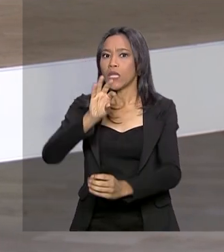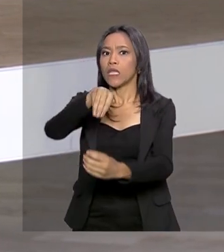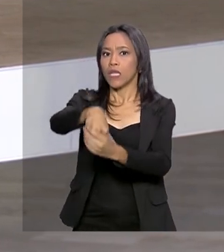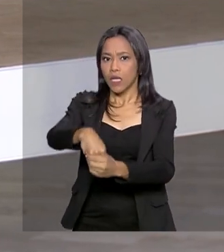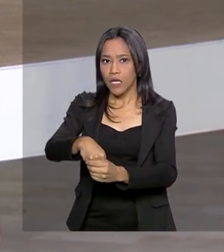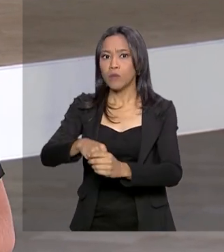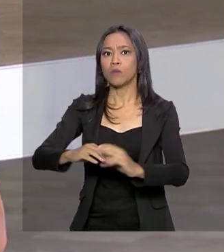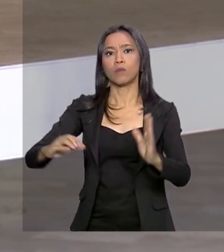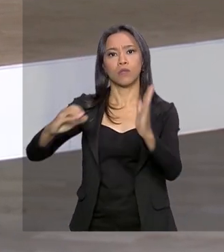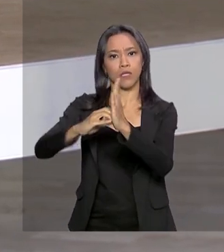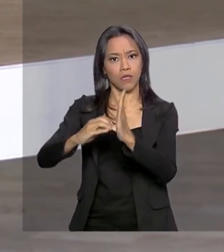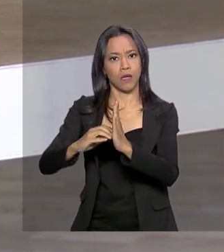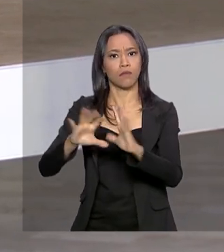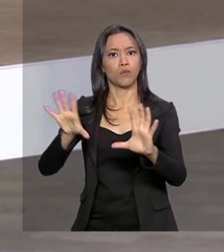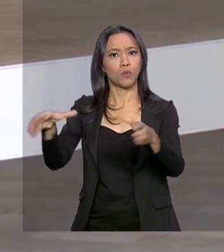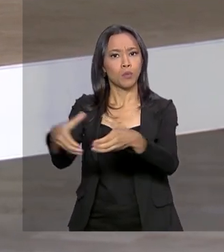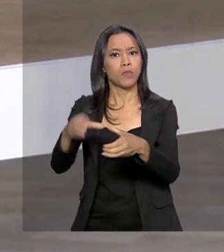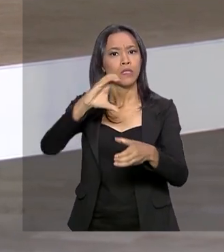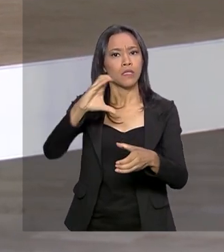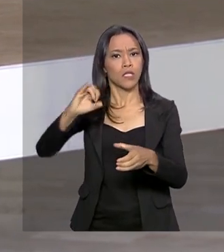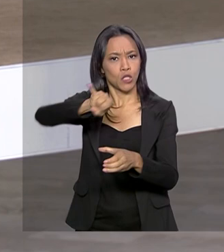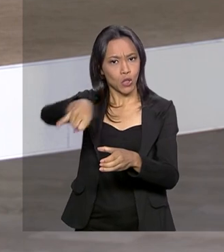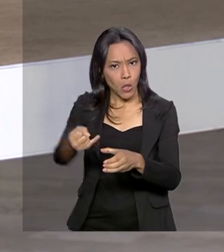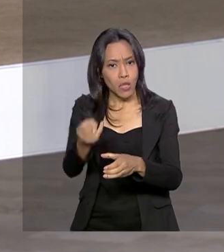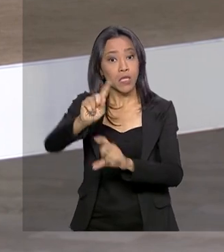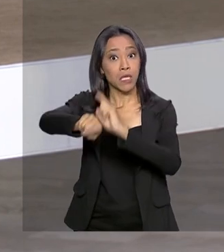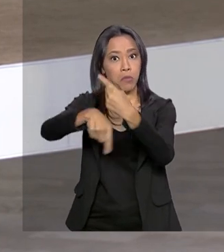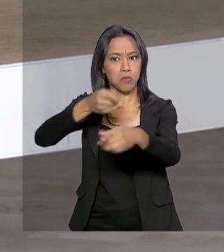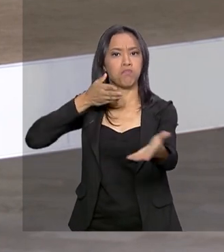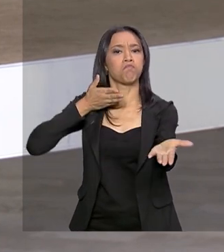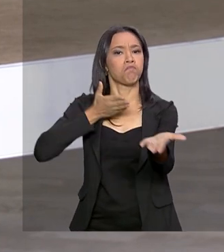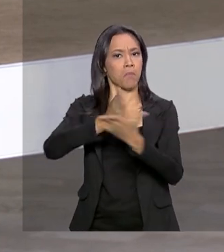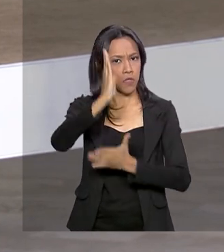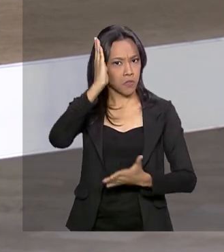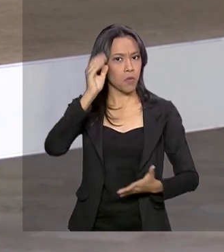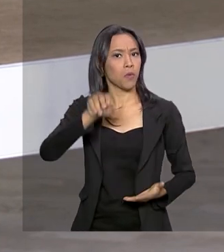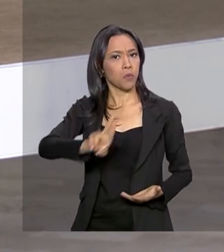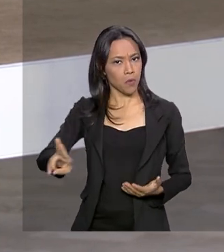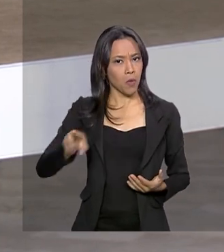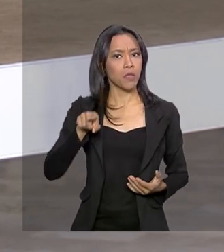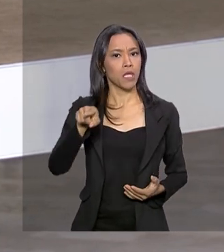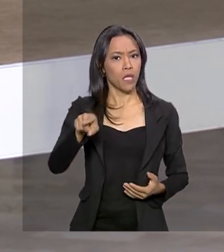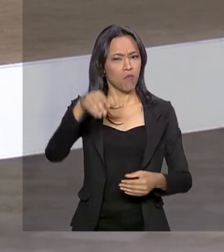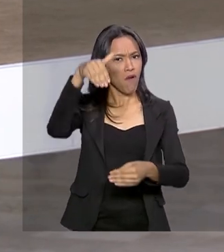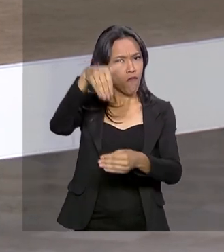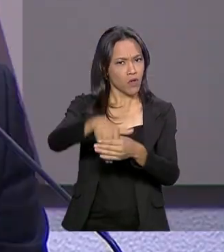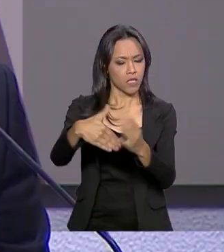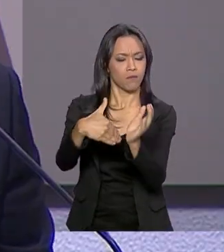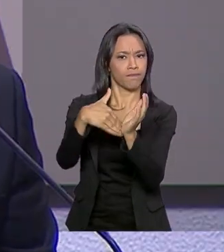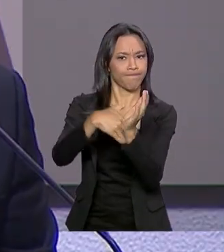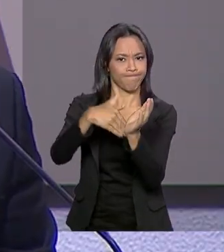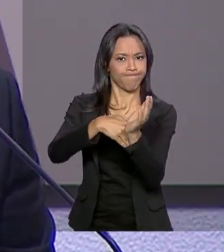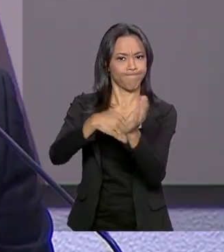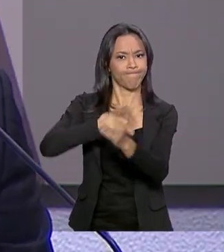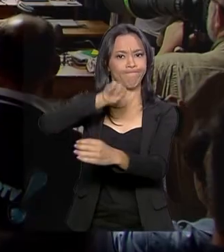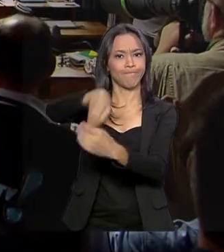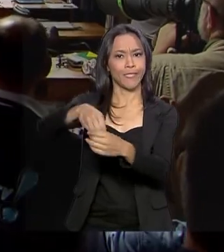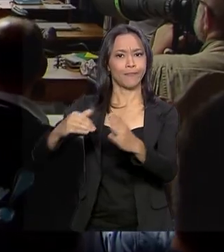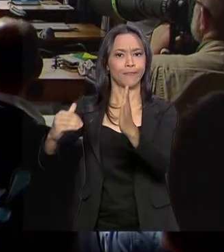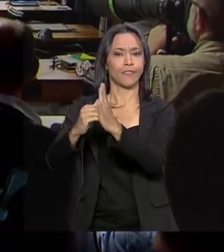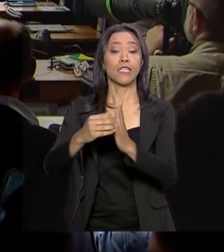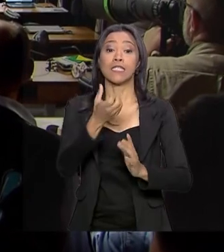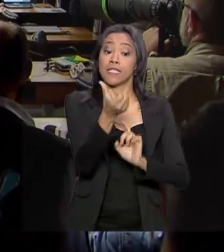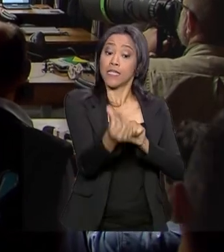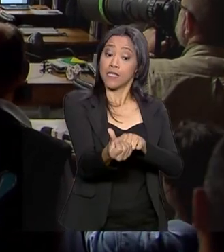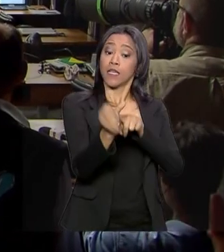Senado. Logo em seguida ele teve o nome aprovado numa votação secreta no plenário da Casa por